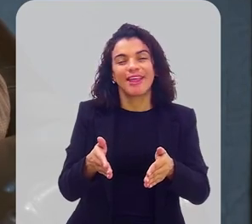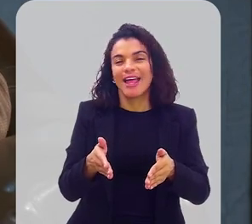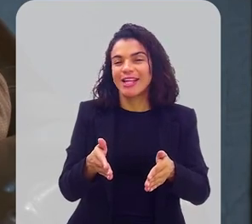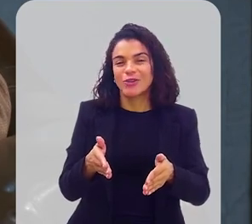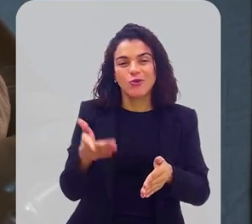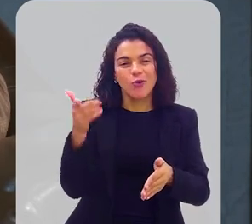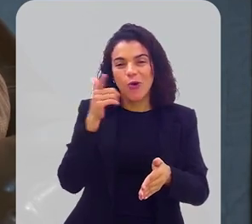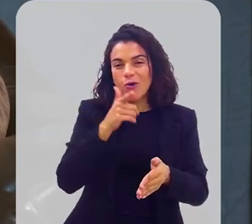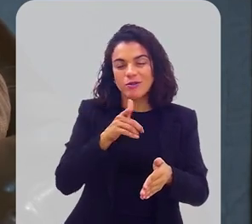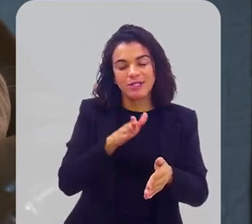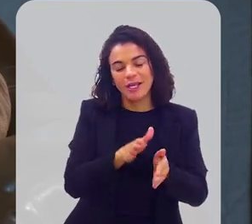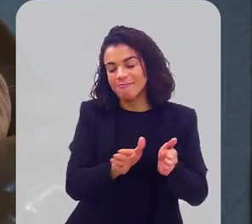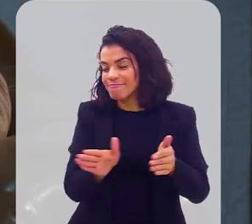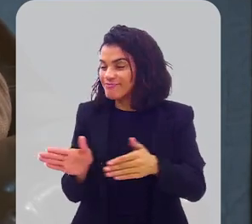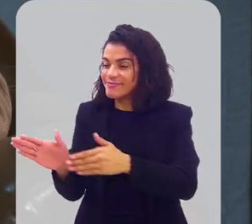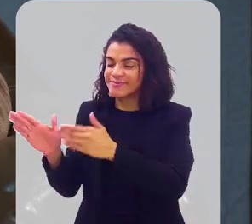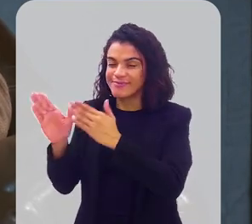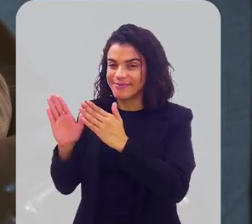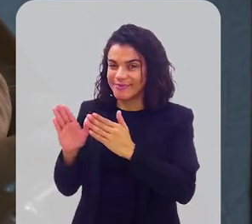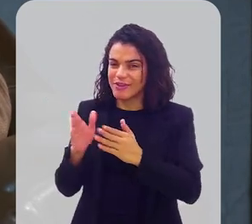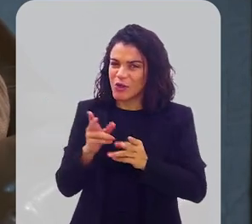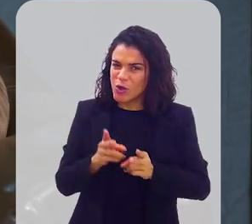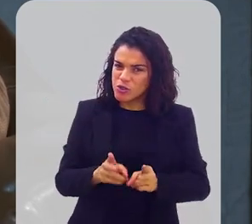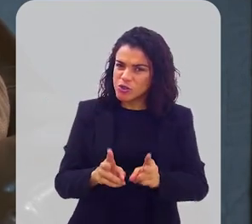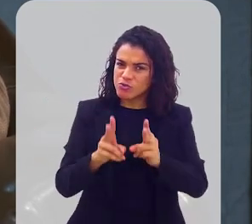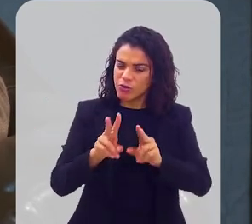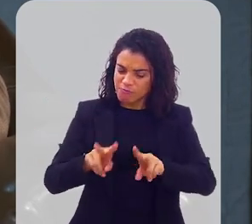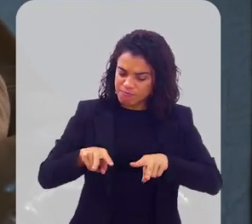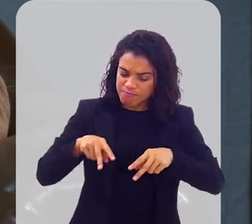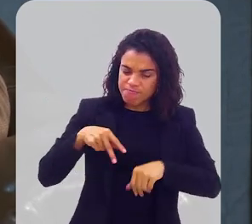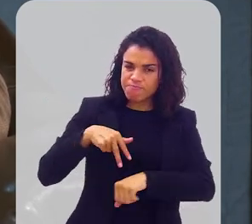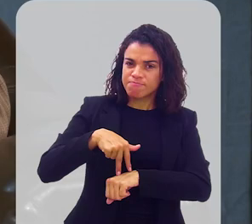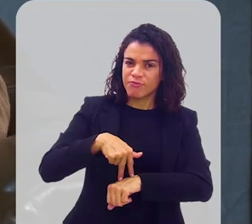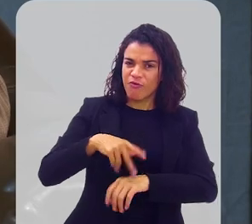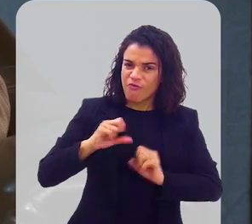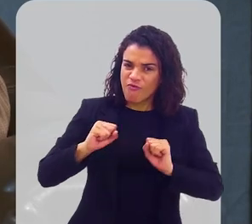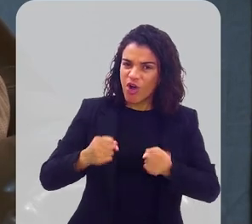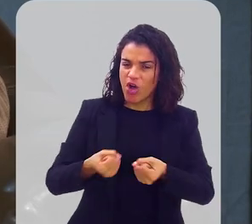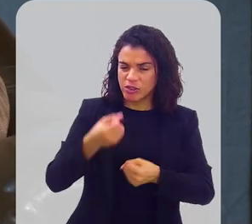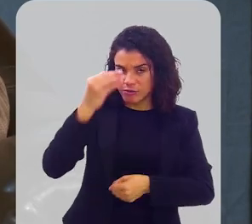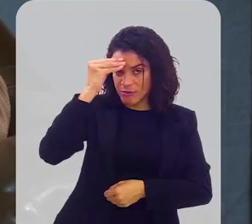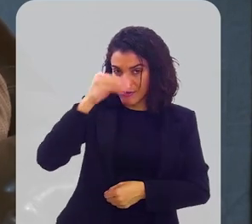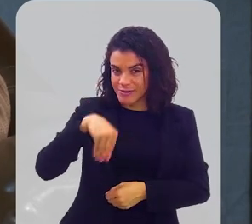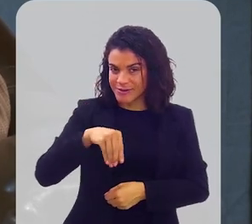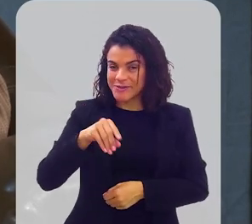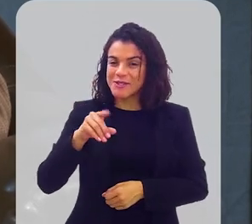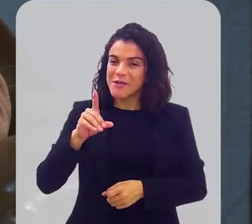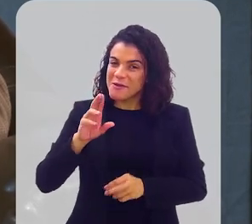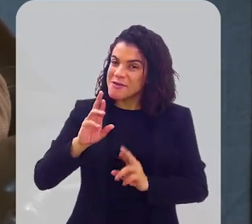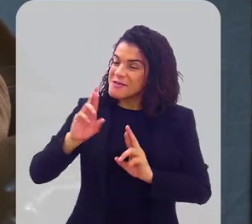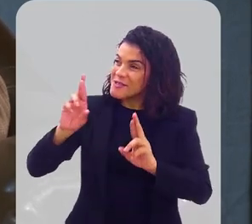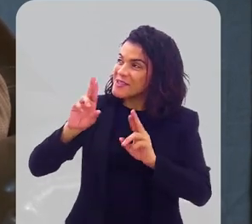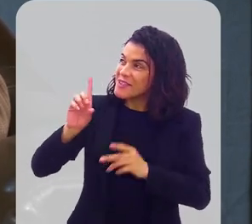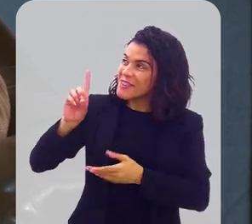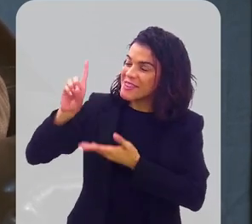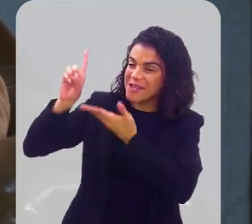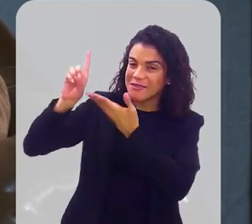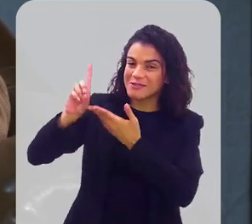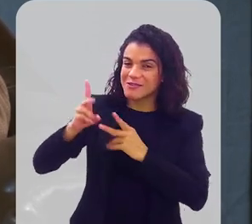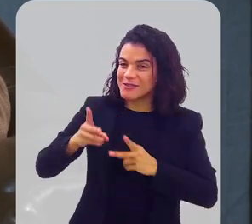ruim de te parar. Então continue, seja forte. Não desista. Conte com Deus. O Senhor